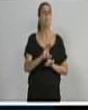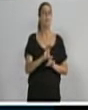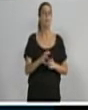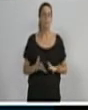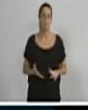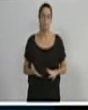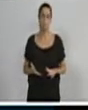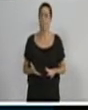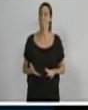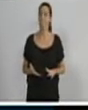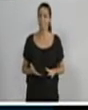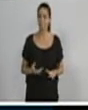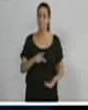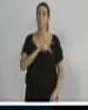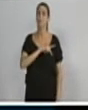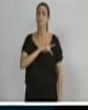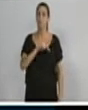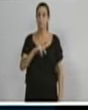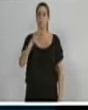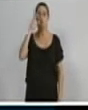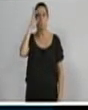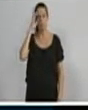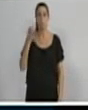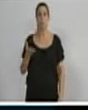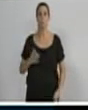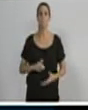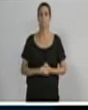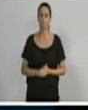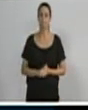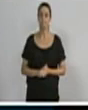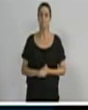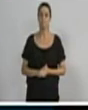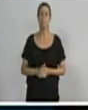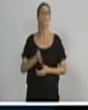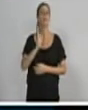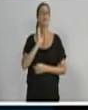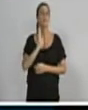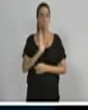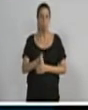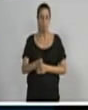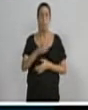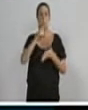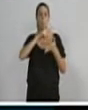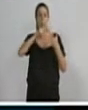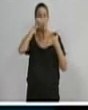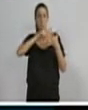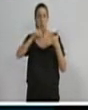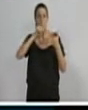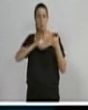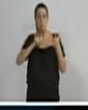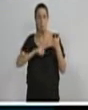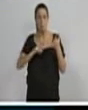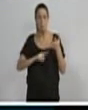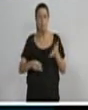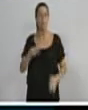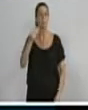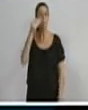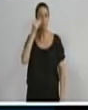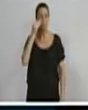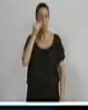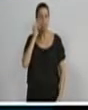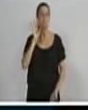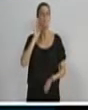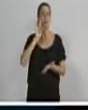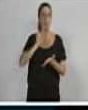Dilma decorreu de todos esses, essas tentativas de golpe, no